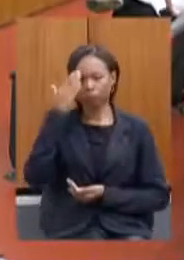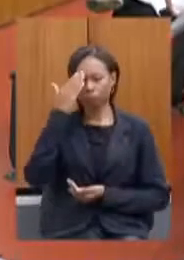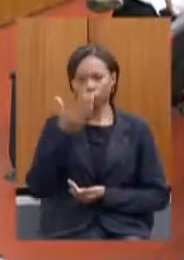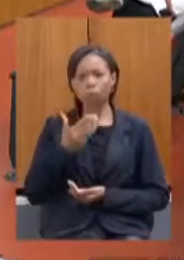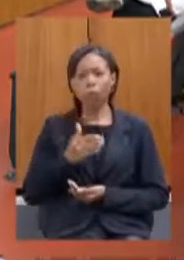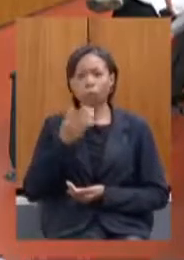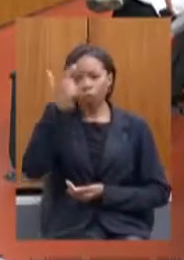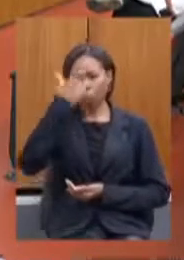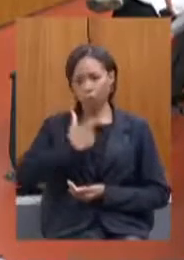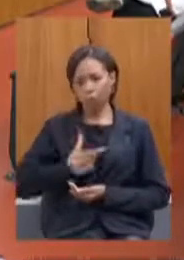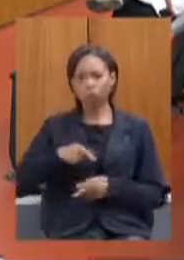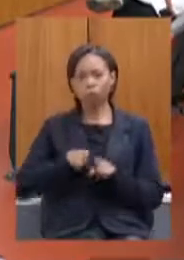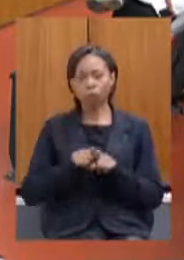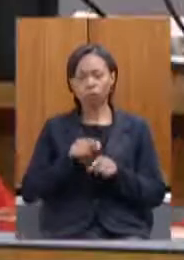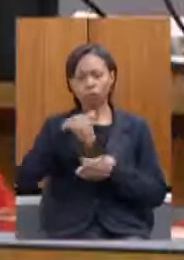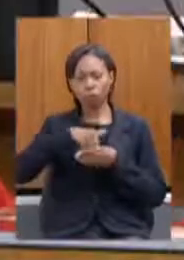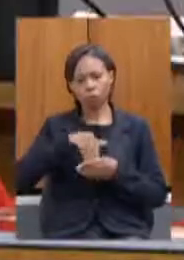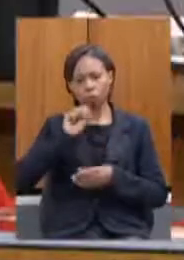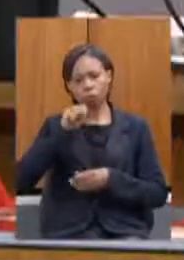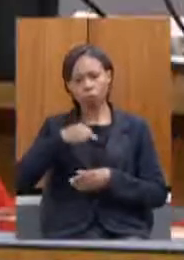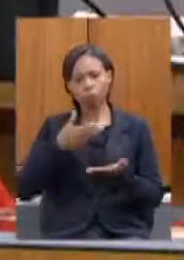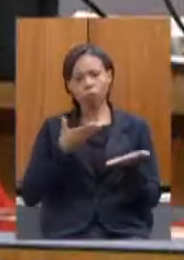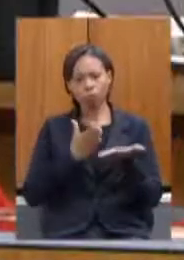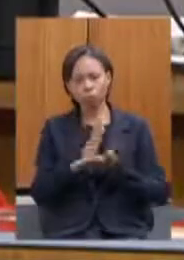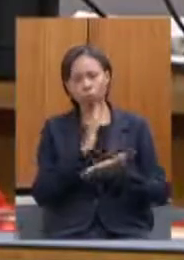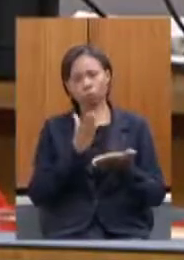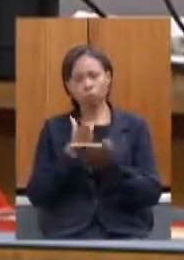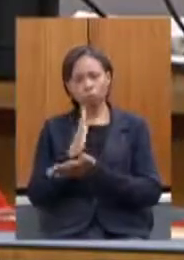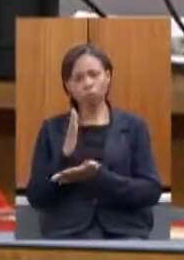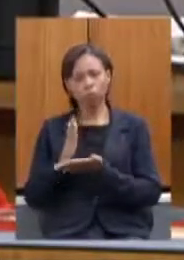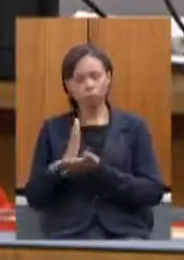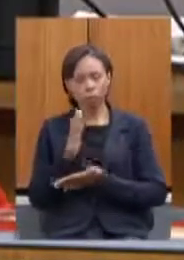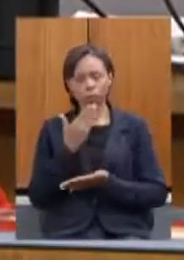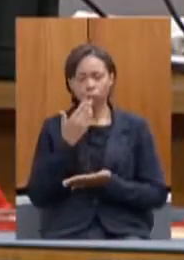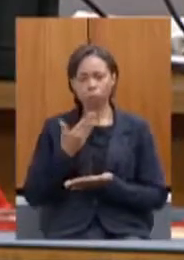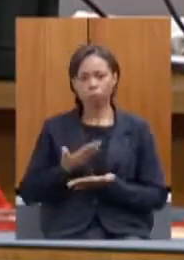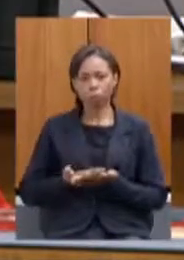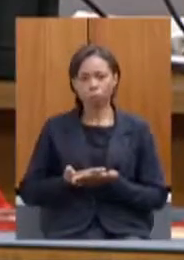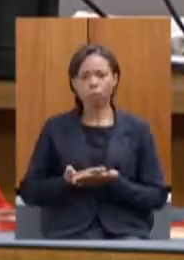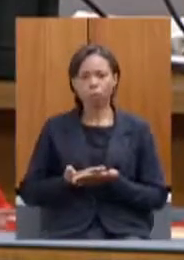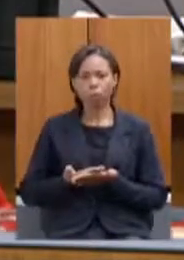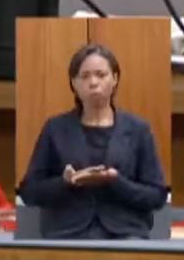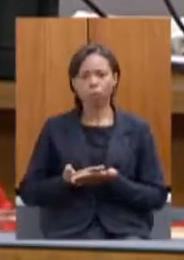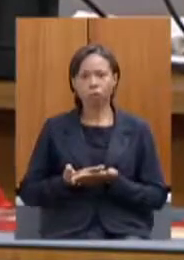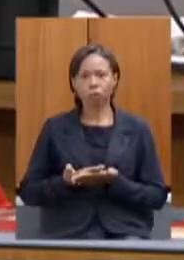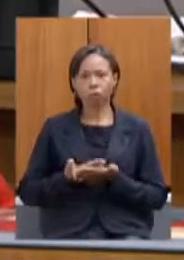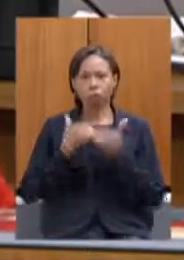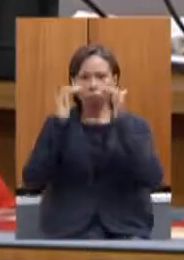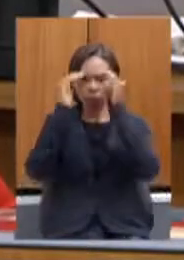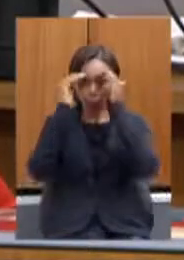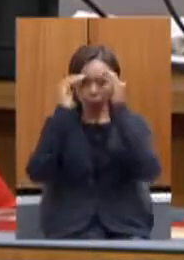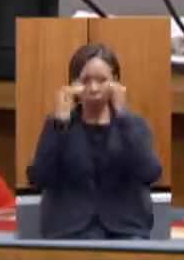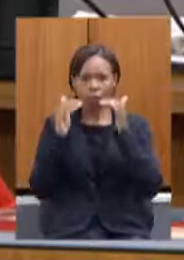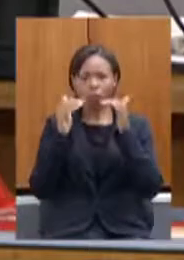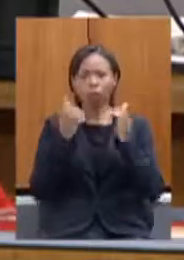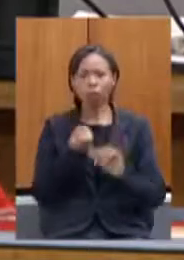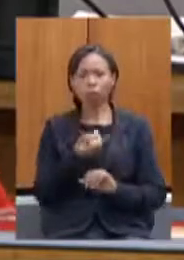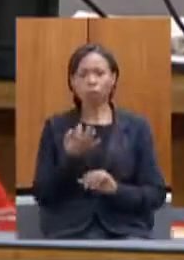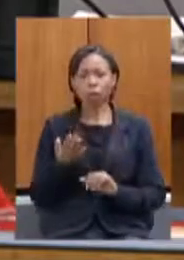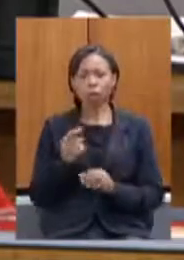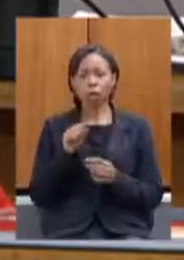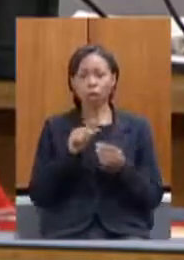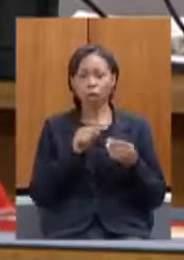Beatriz Serqueira também vota sim requerimentos aprovados cumprindo o quórum em relação às duas